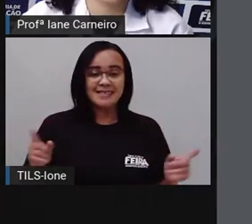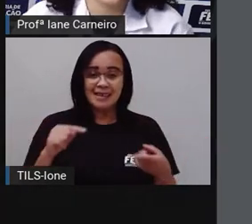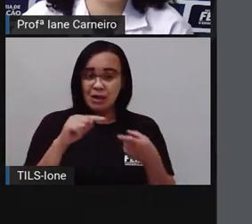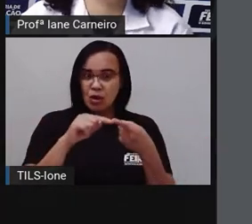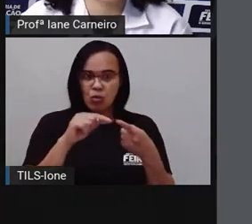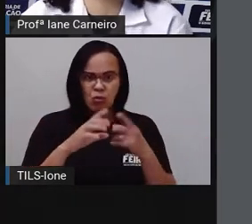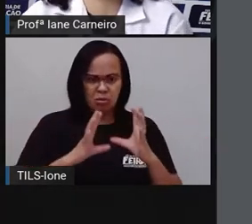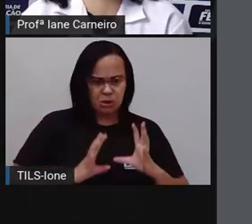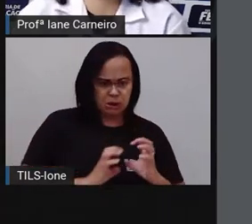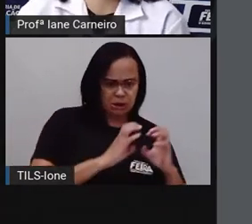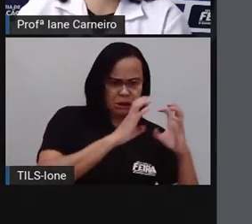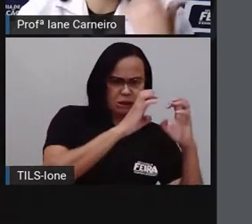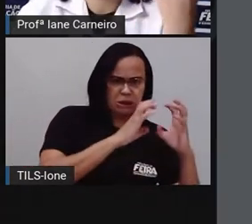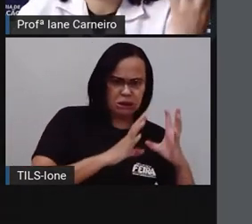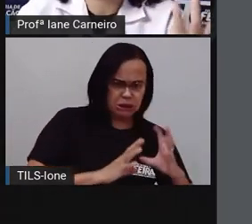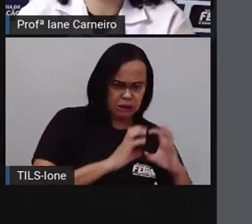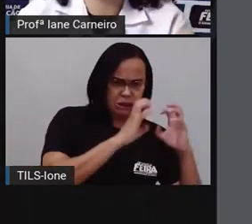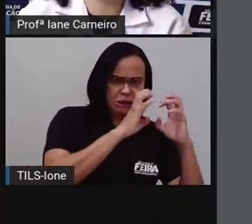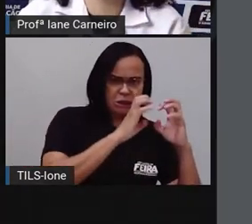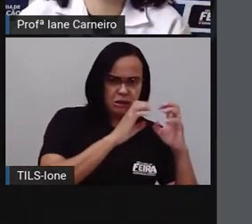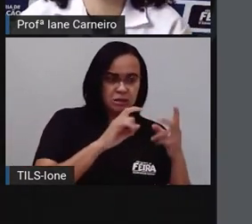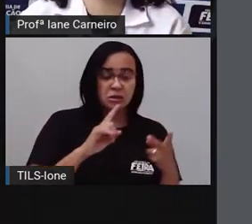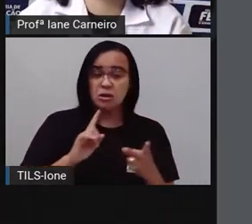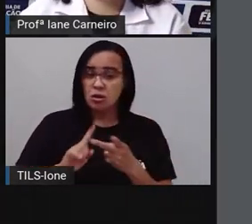é cordato, cordial.